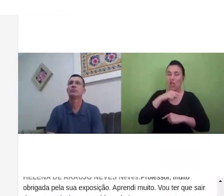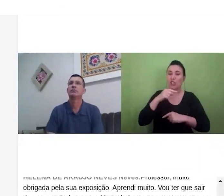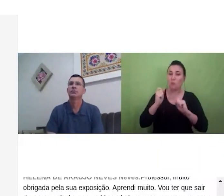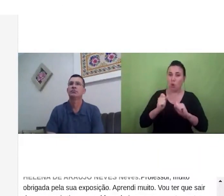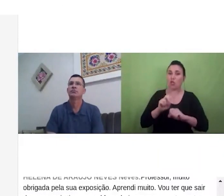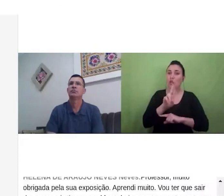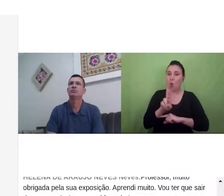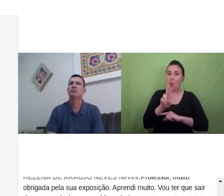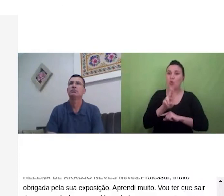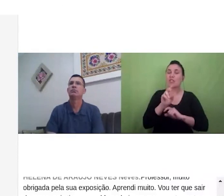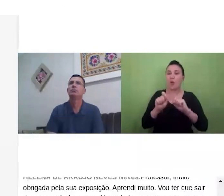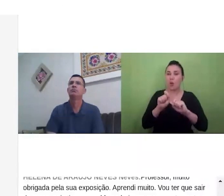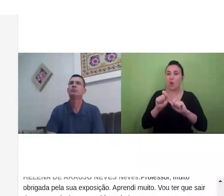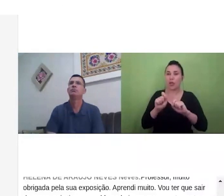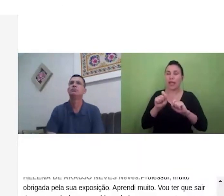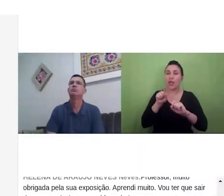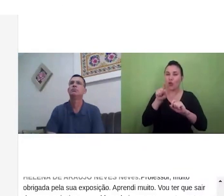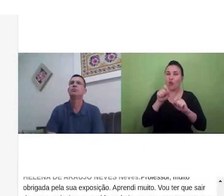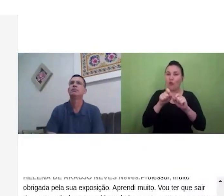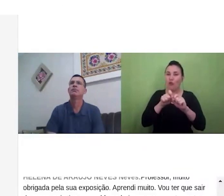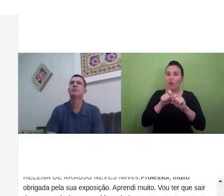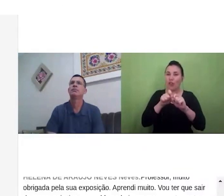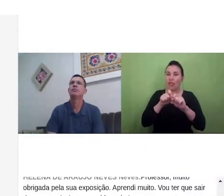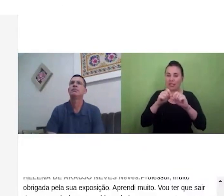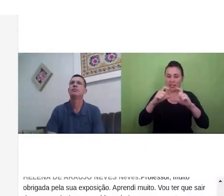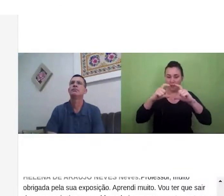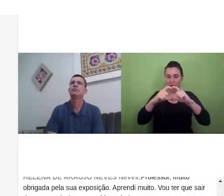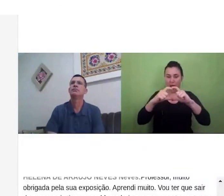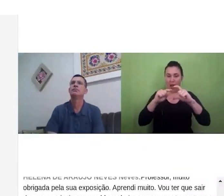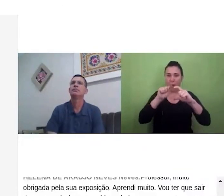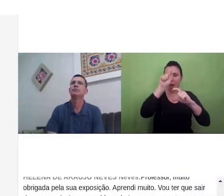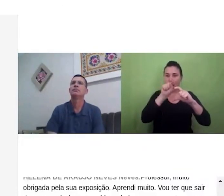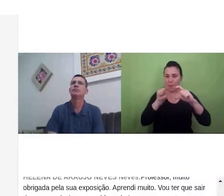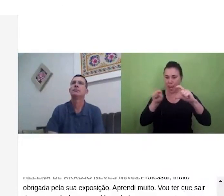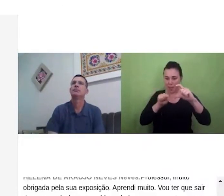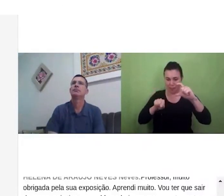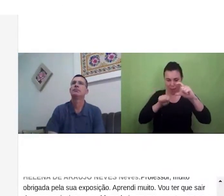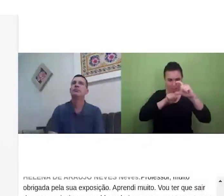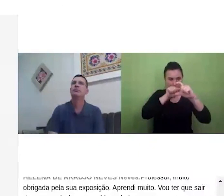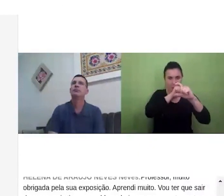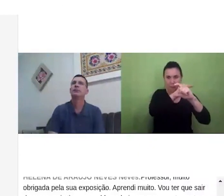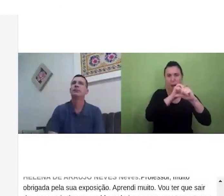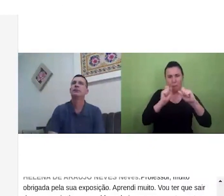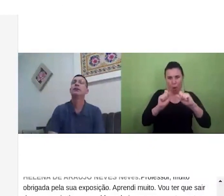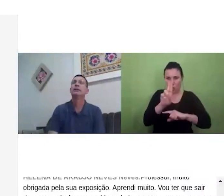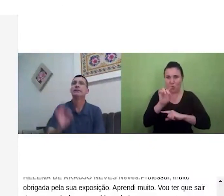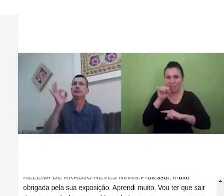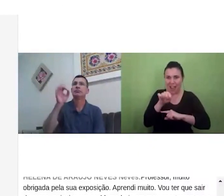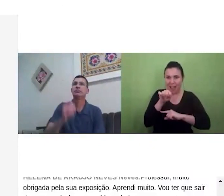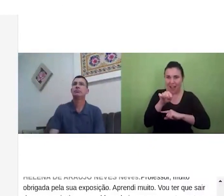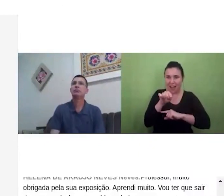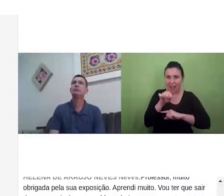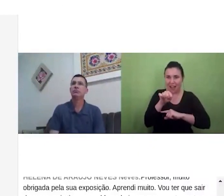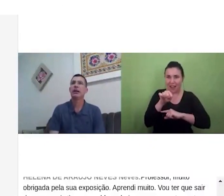imagem daquele esquema que ele disponibilizou num dos slides que a gente achou sensacional se a gente pode